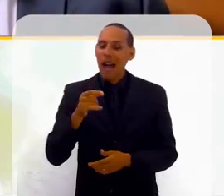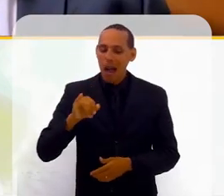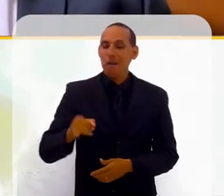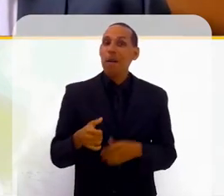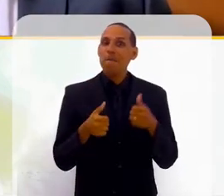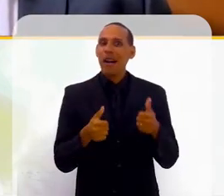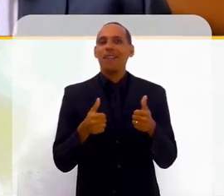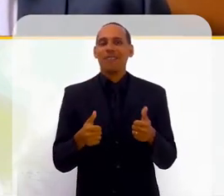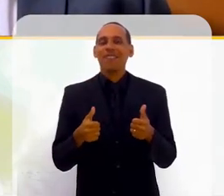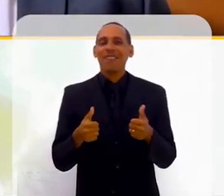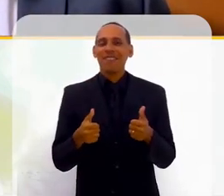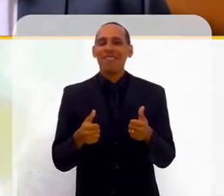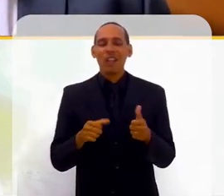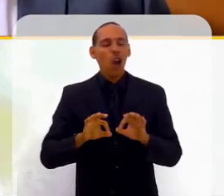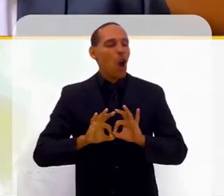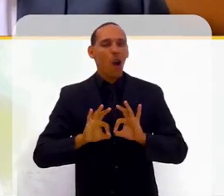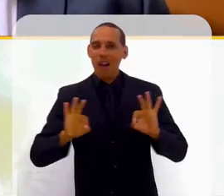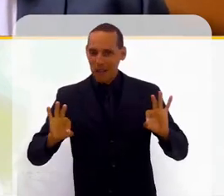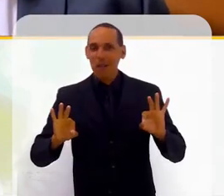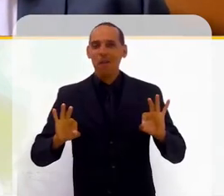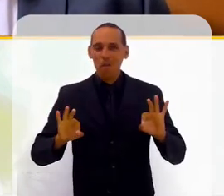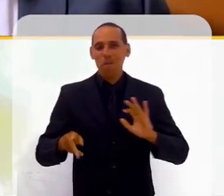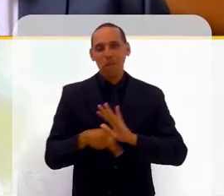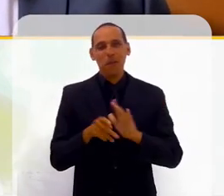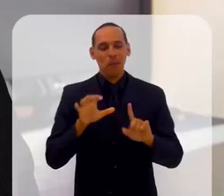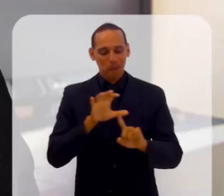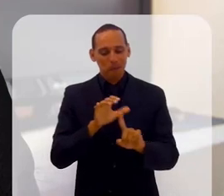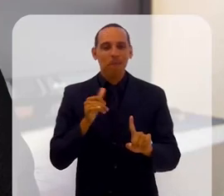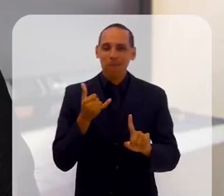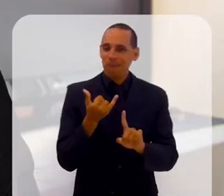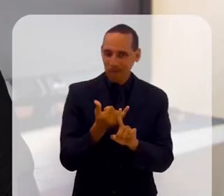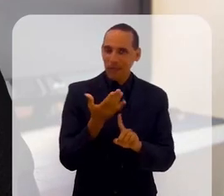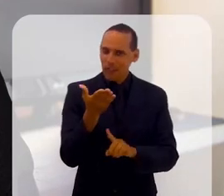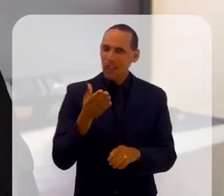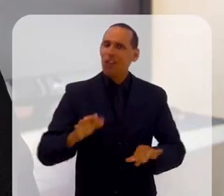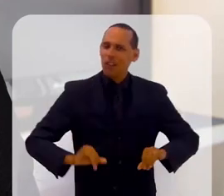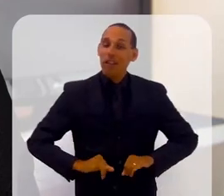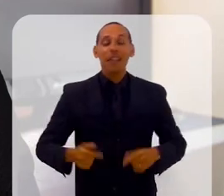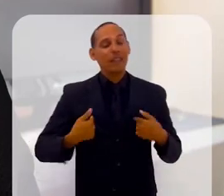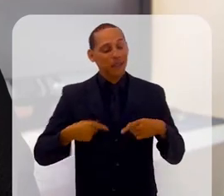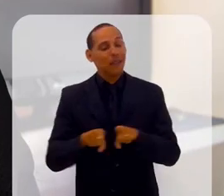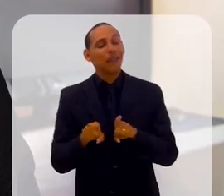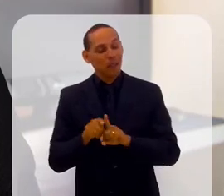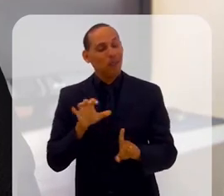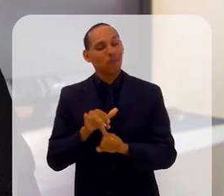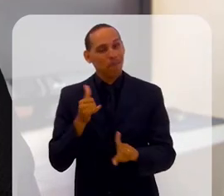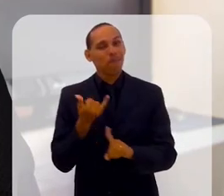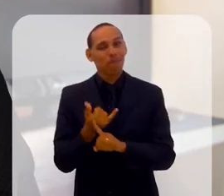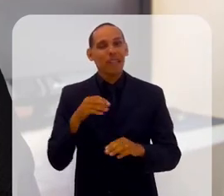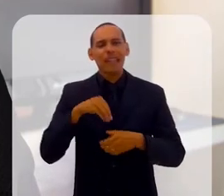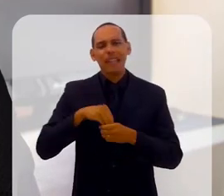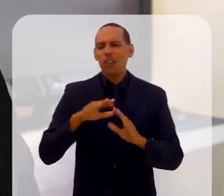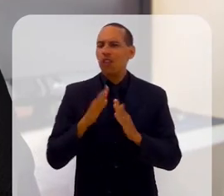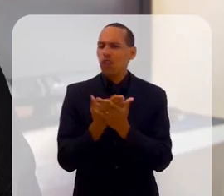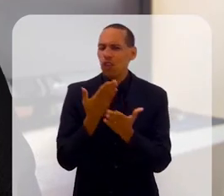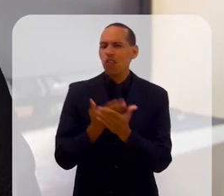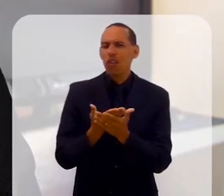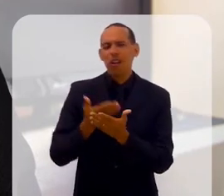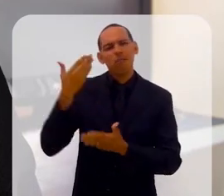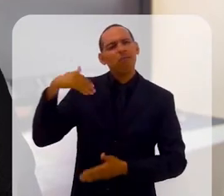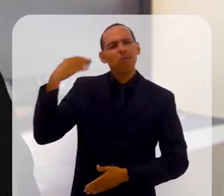proveito, um ótimo proveito do bullying que você sofreu. Eu também sofri bullying numa escola